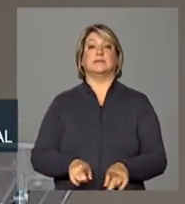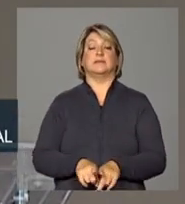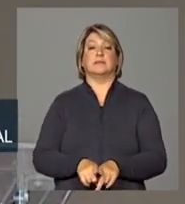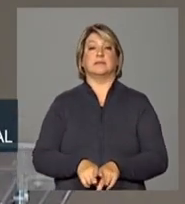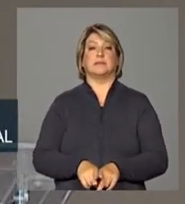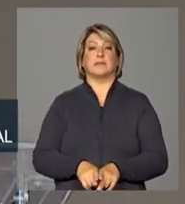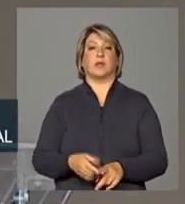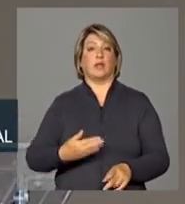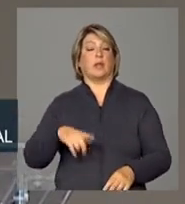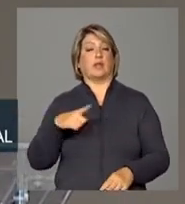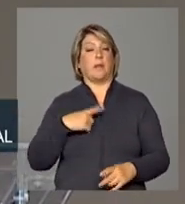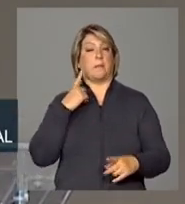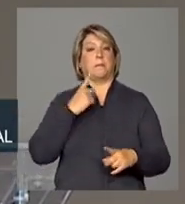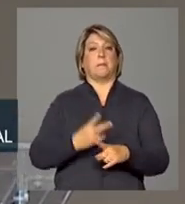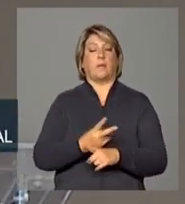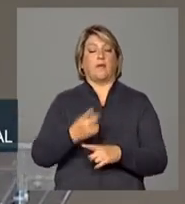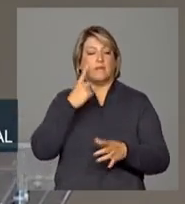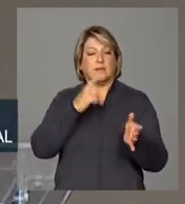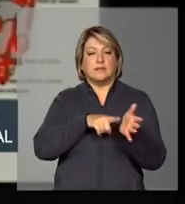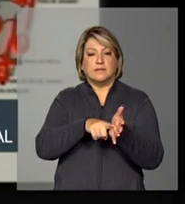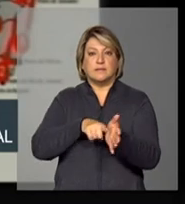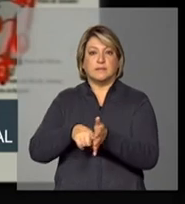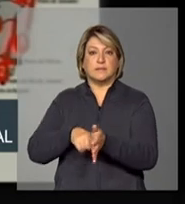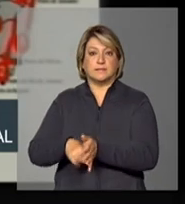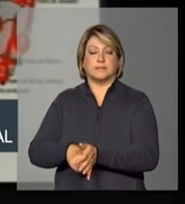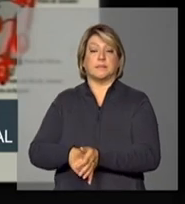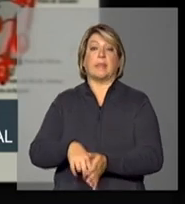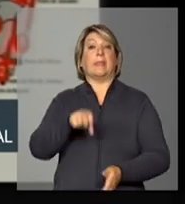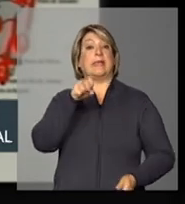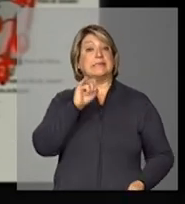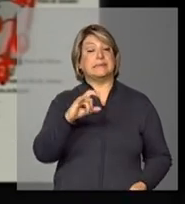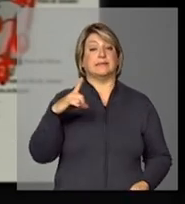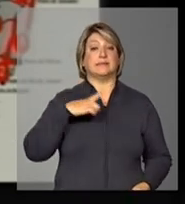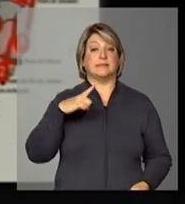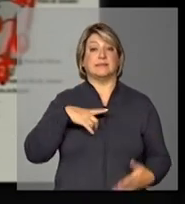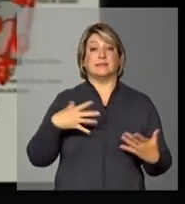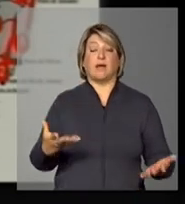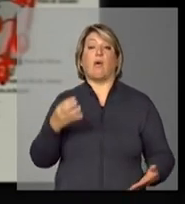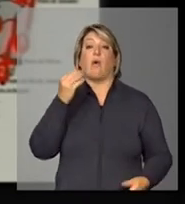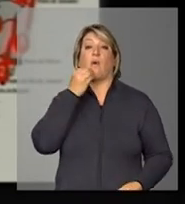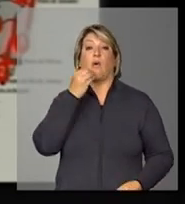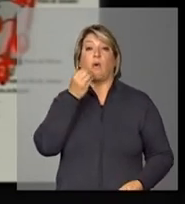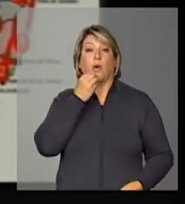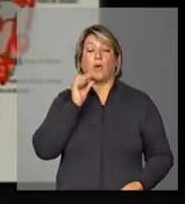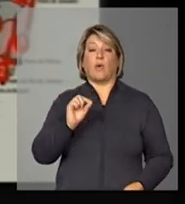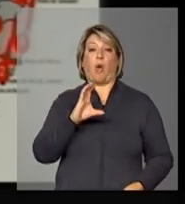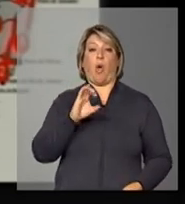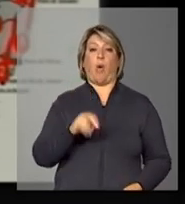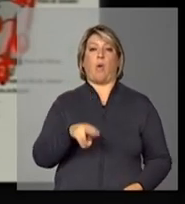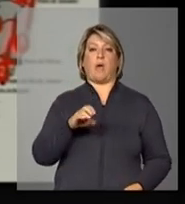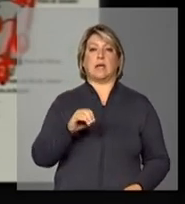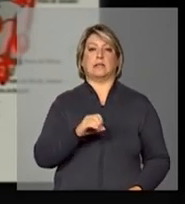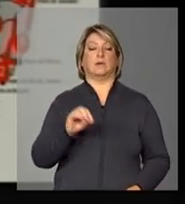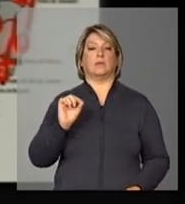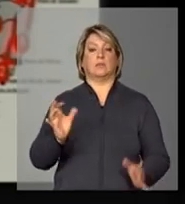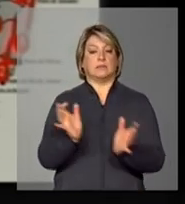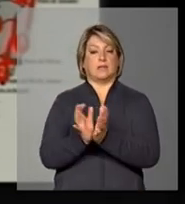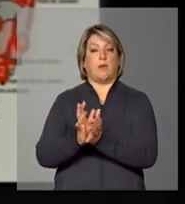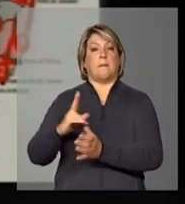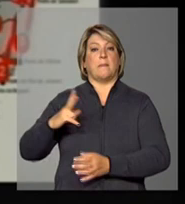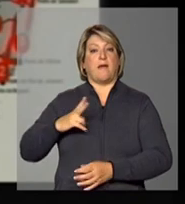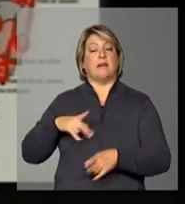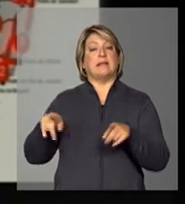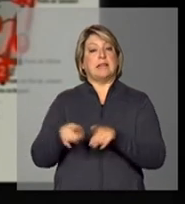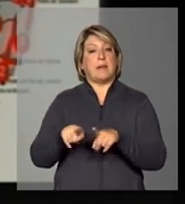temos buscado averiguar se existem oportunidades de concessão ao setor privado também na região